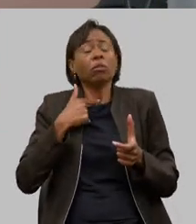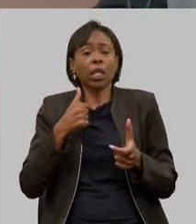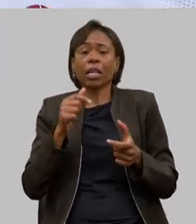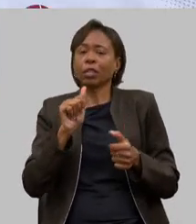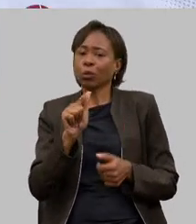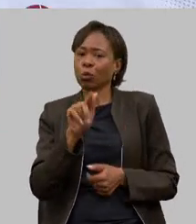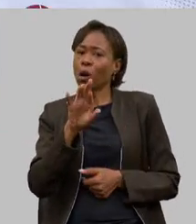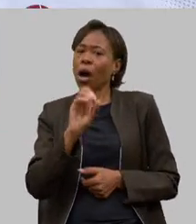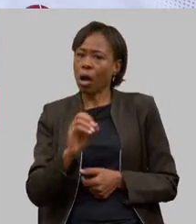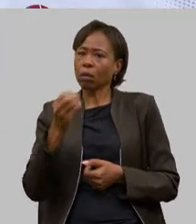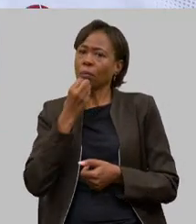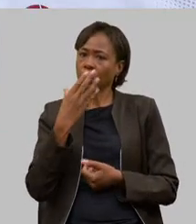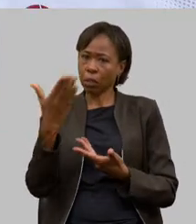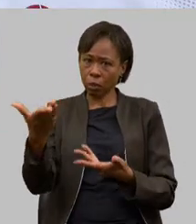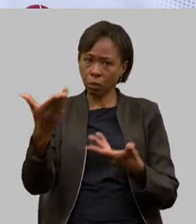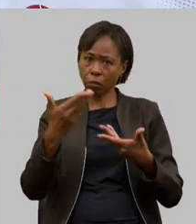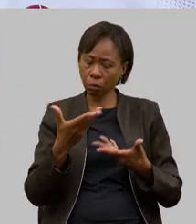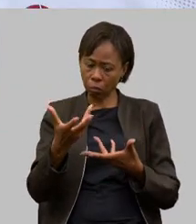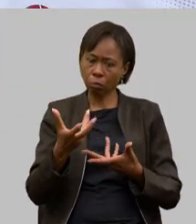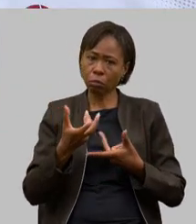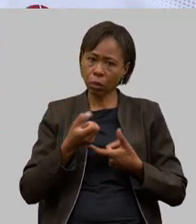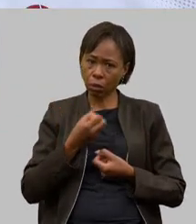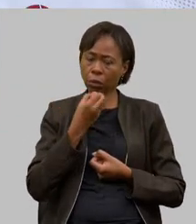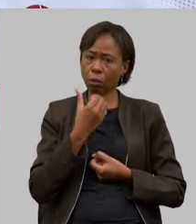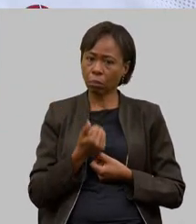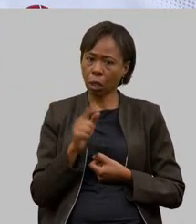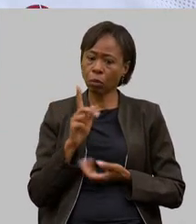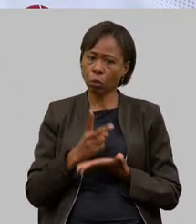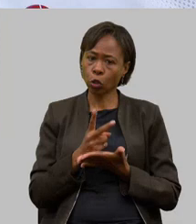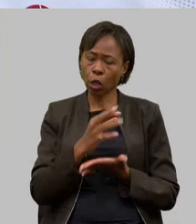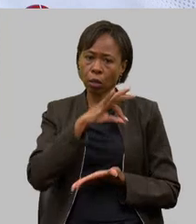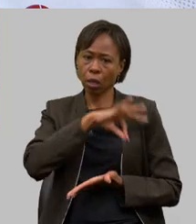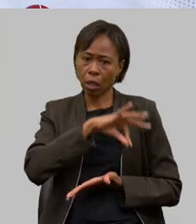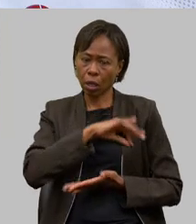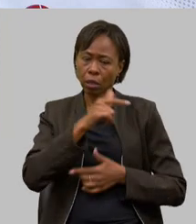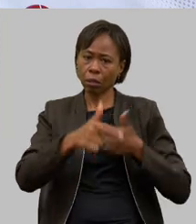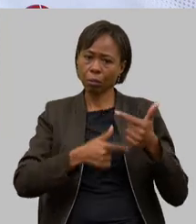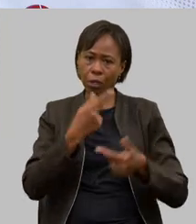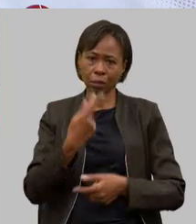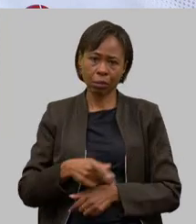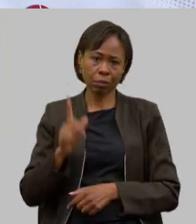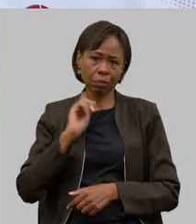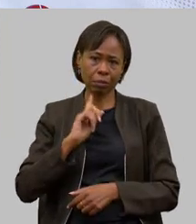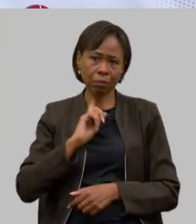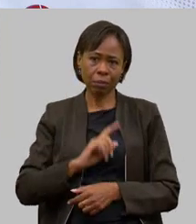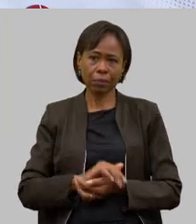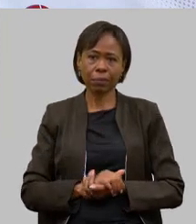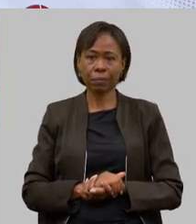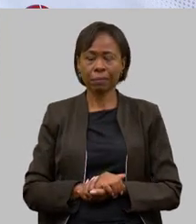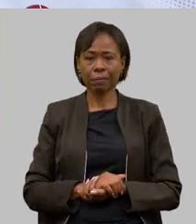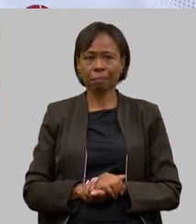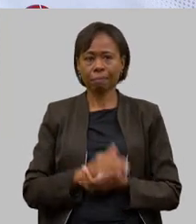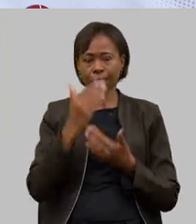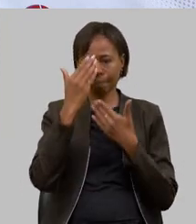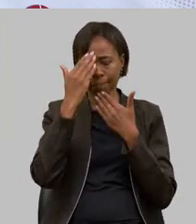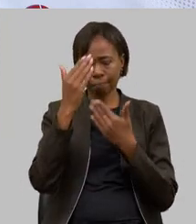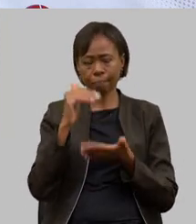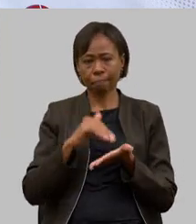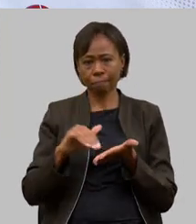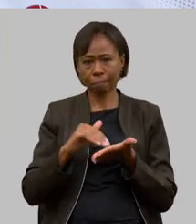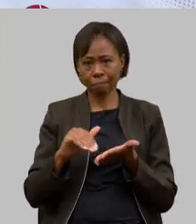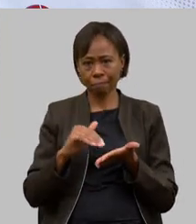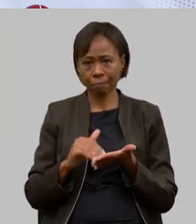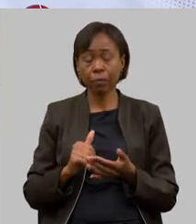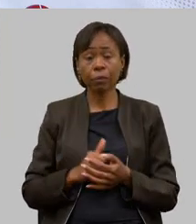bem acolhida por nós para poder continuar gerando renda e emprego para o nosso Minas Gerais muito obrigado secretário Tales